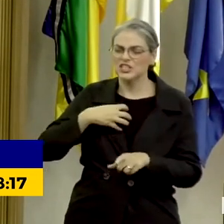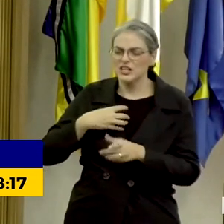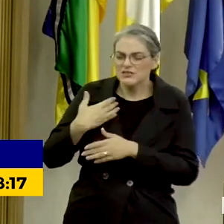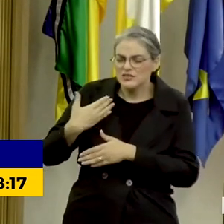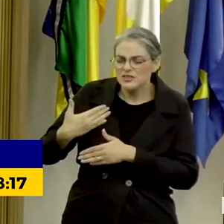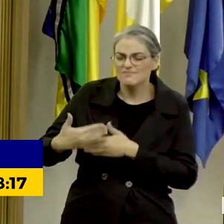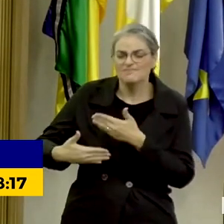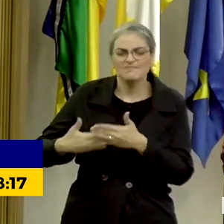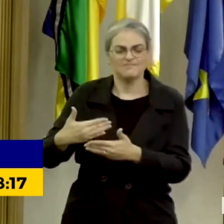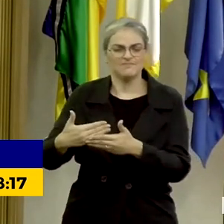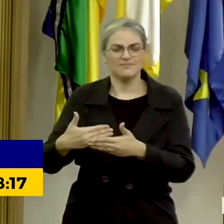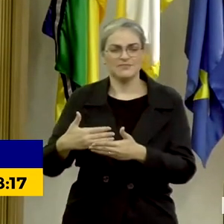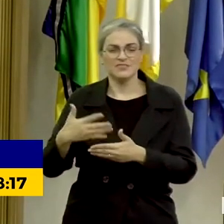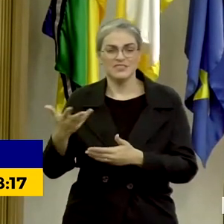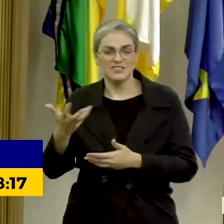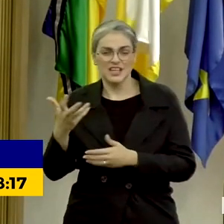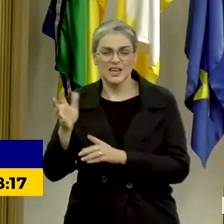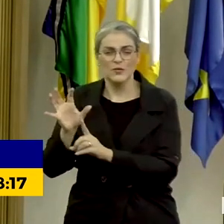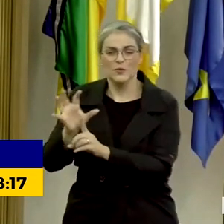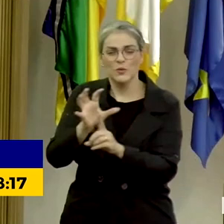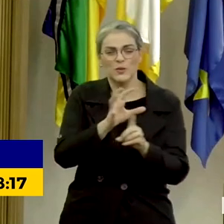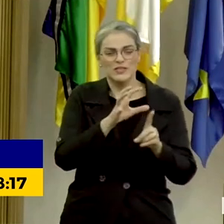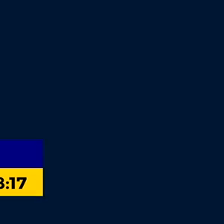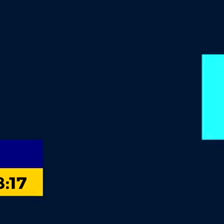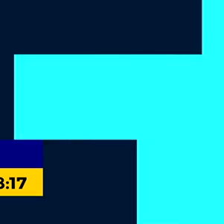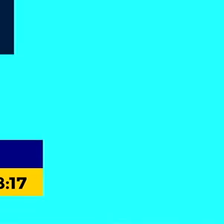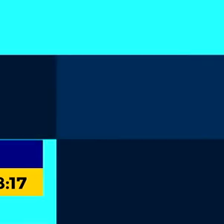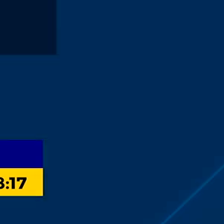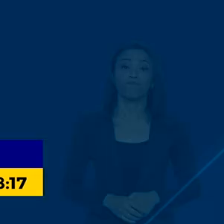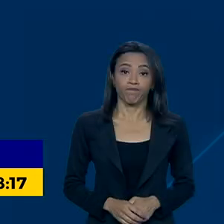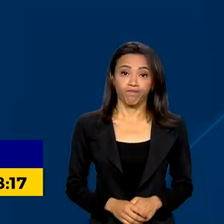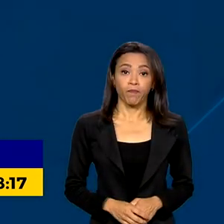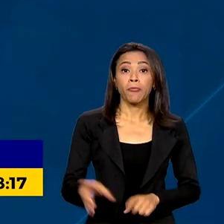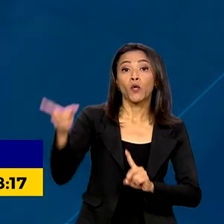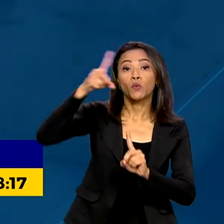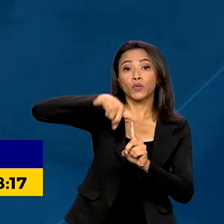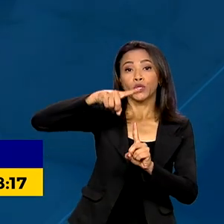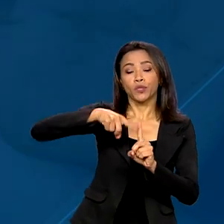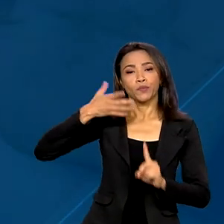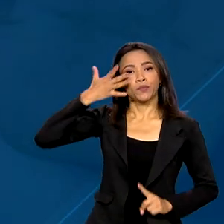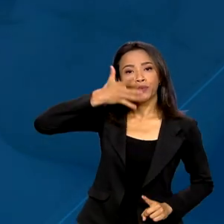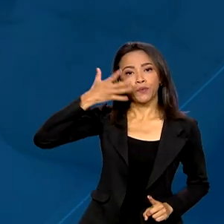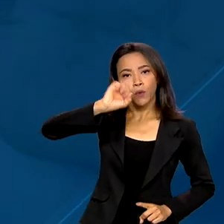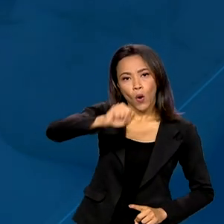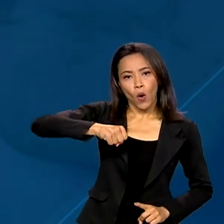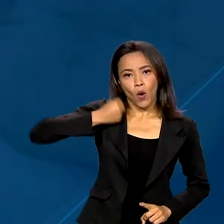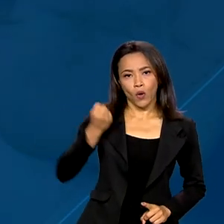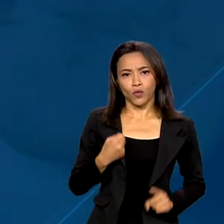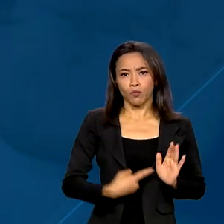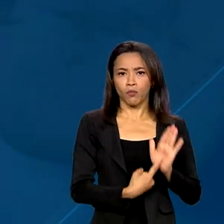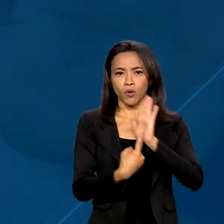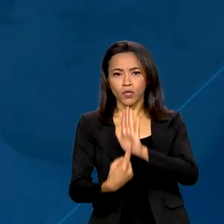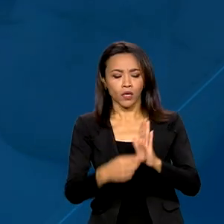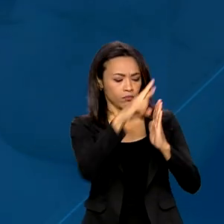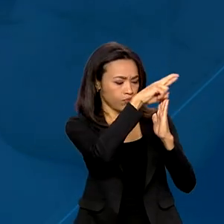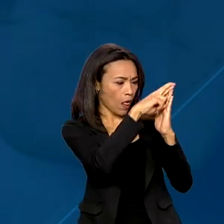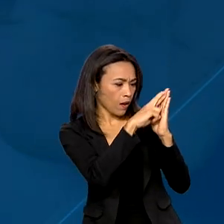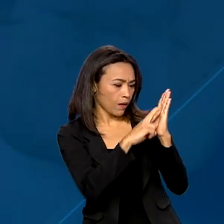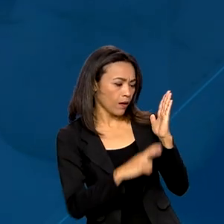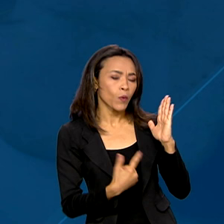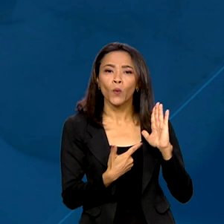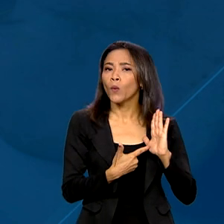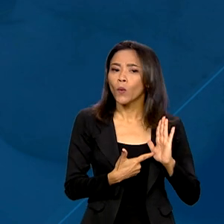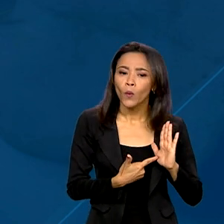capturar segmentos distintos da sociedade brasileira. Entre os tipos de discurso de ódio apontados no relatório estão